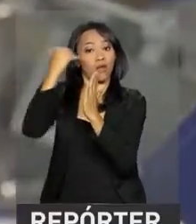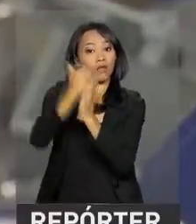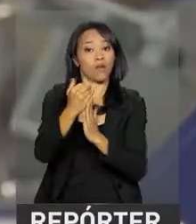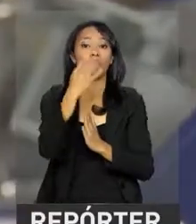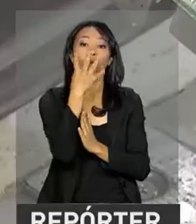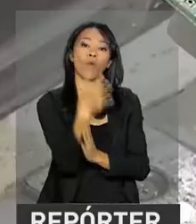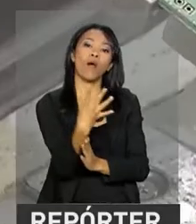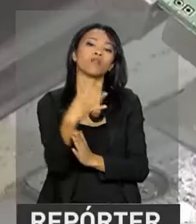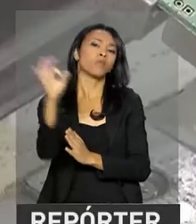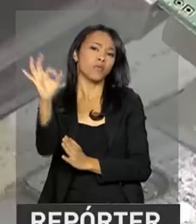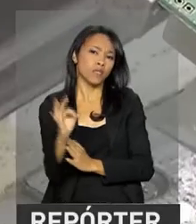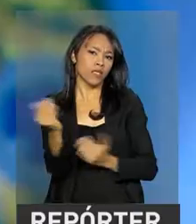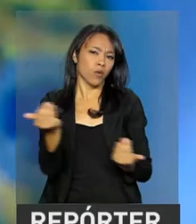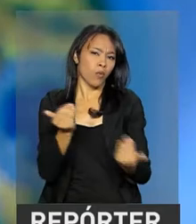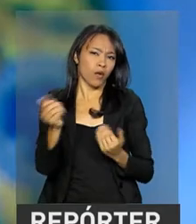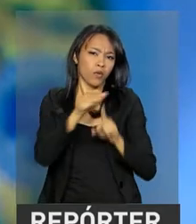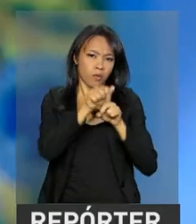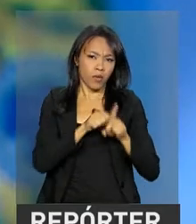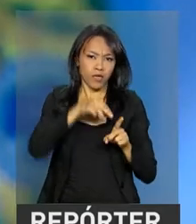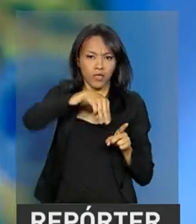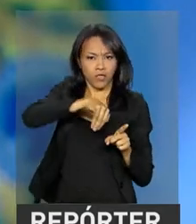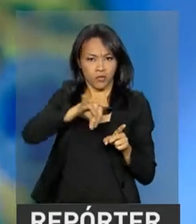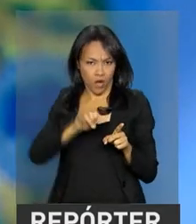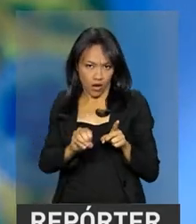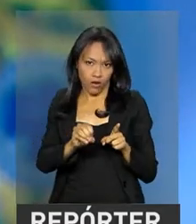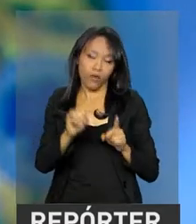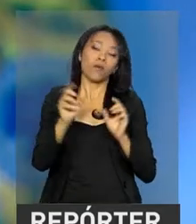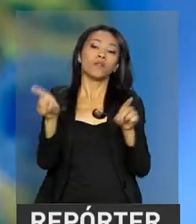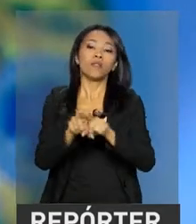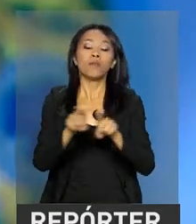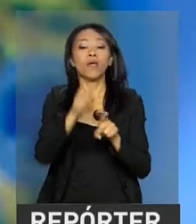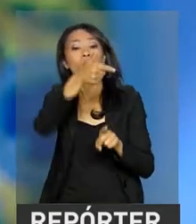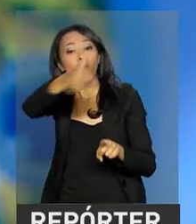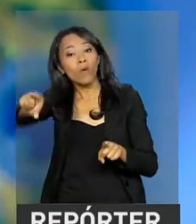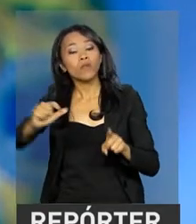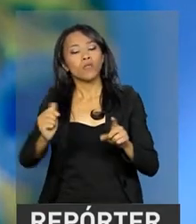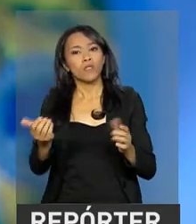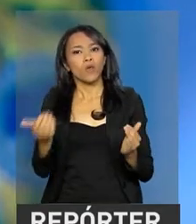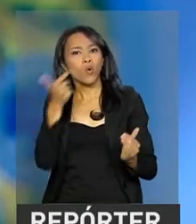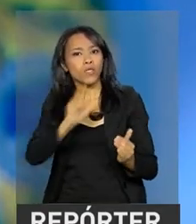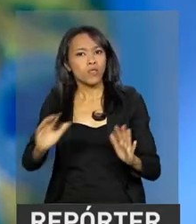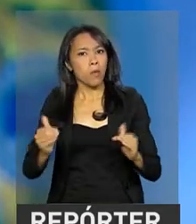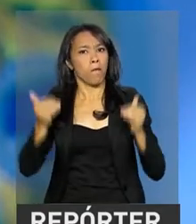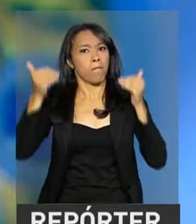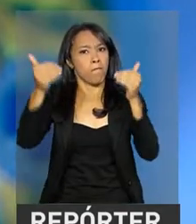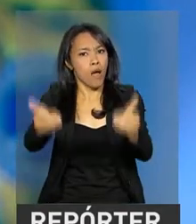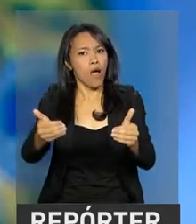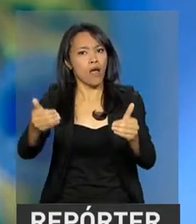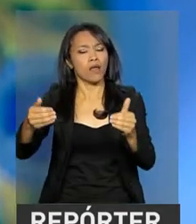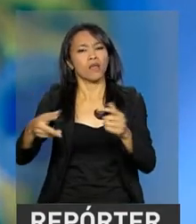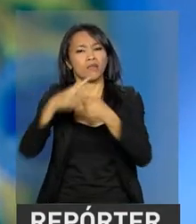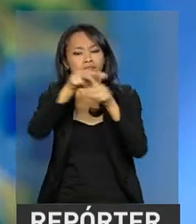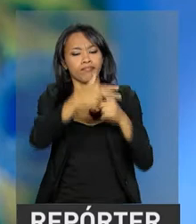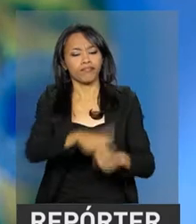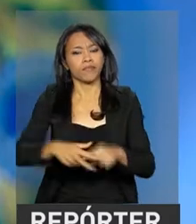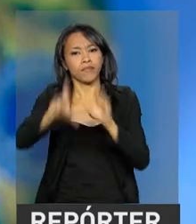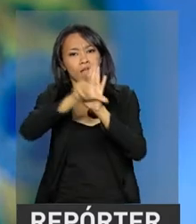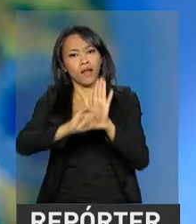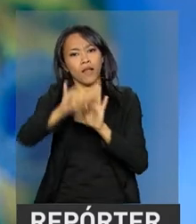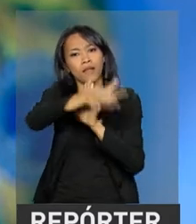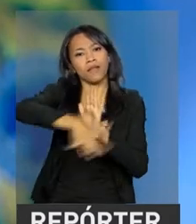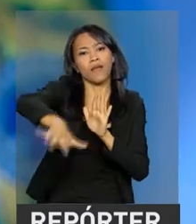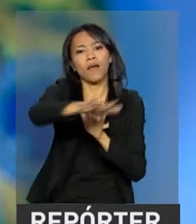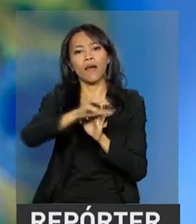em relação a maio do ano passado. Demos ainda um passo decisivo na modernização das leis do setor mineral.